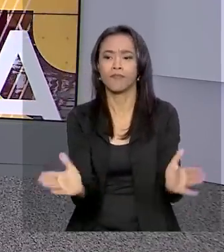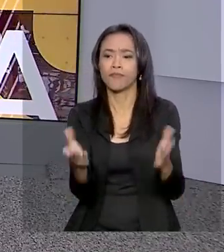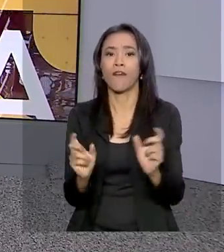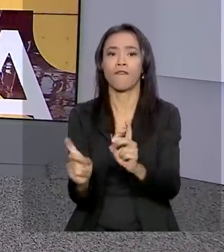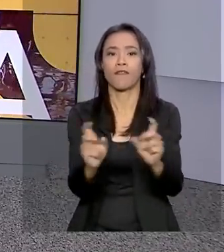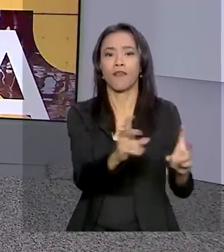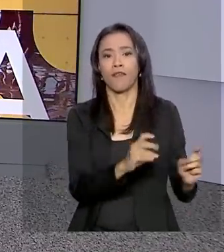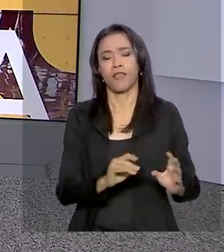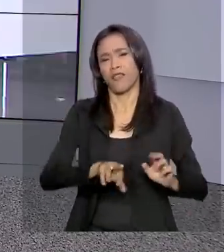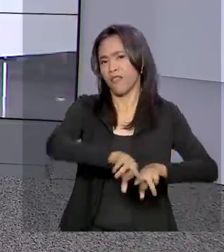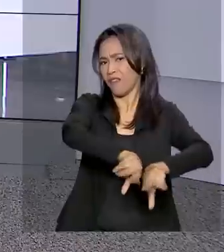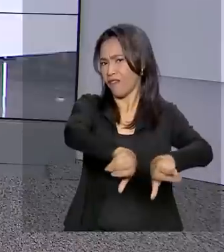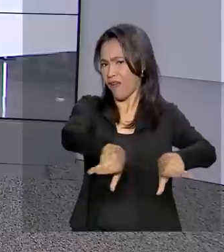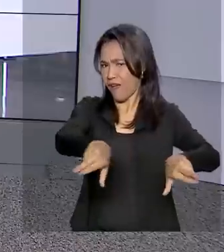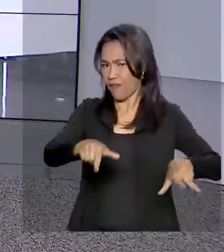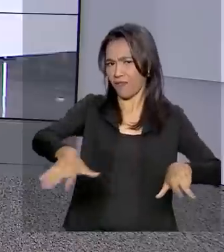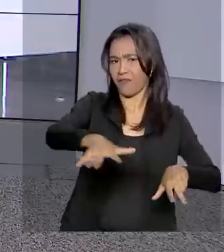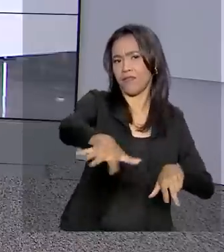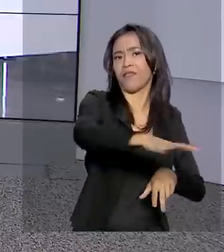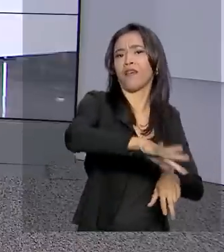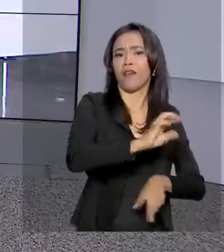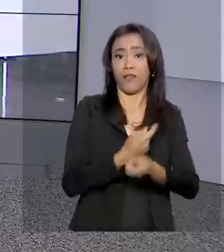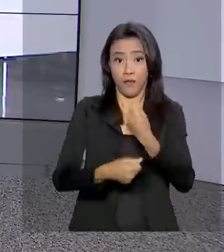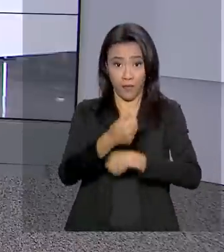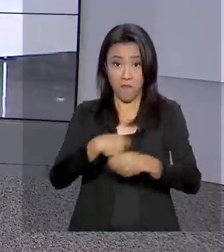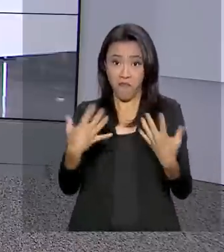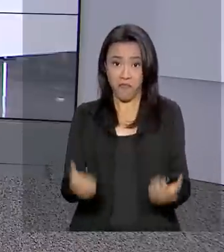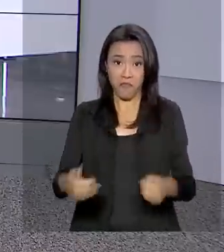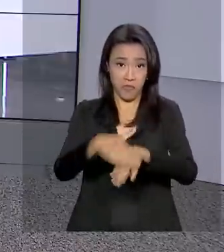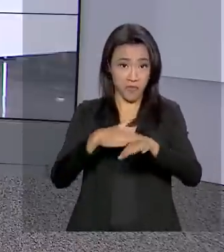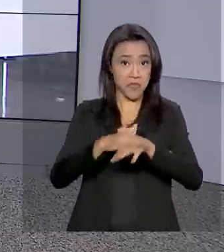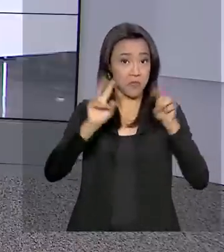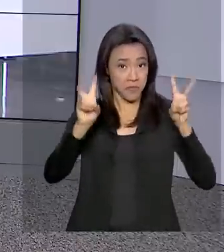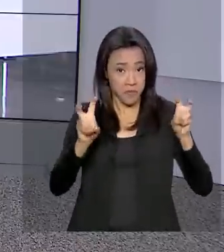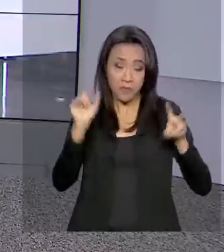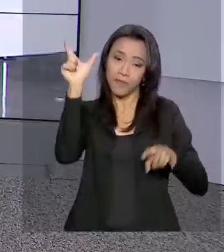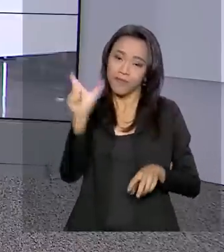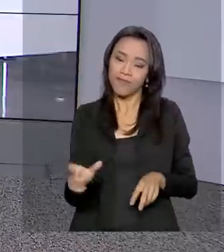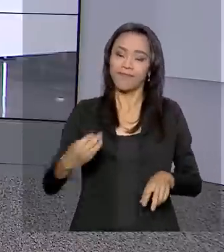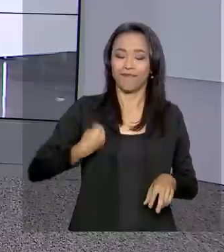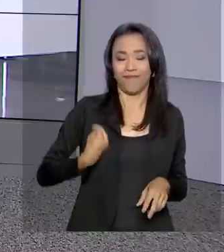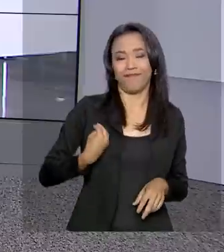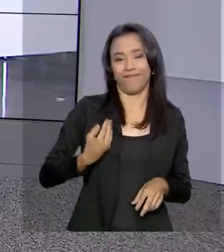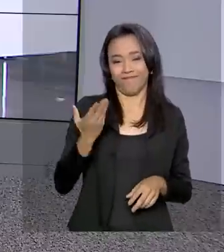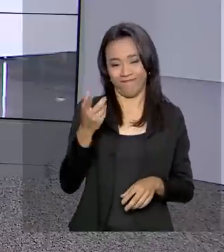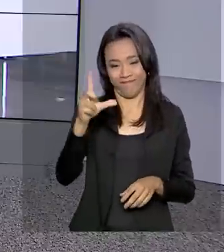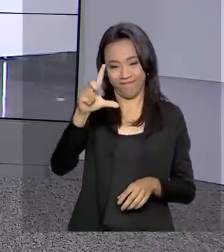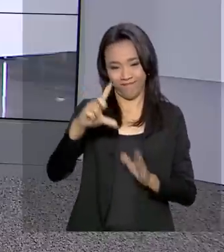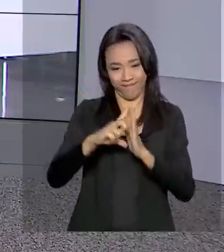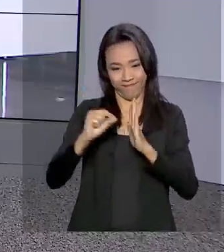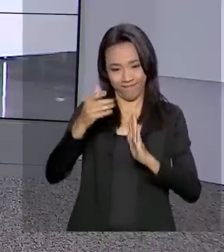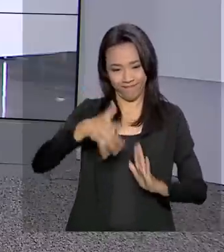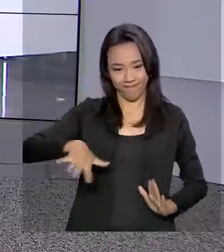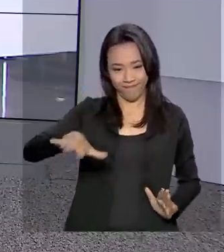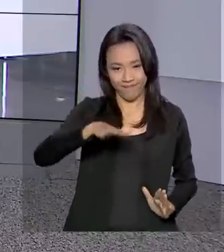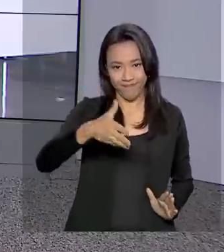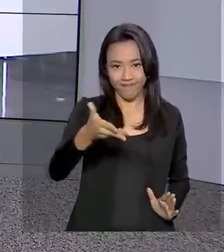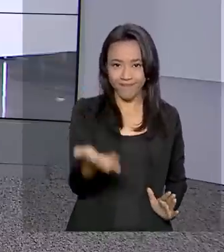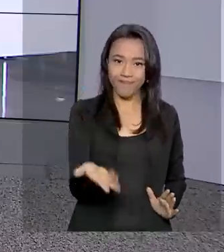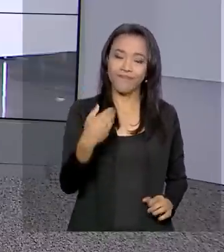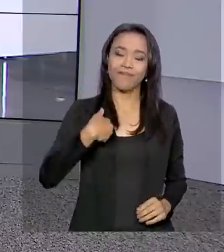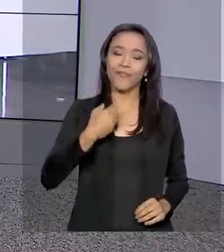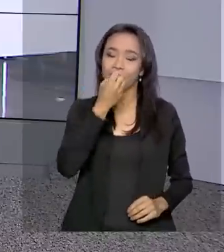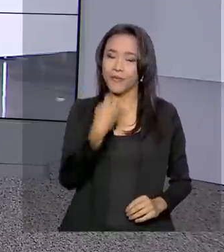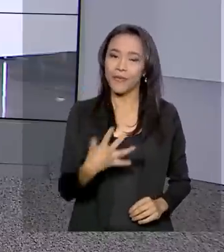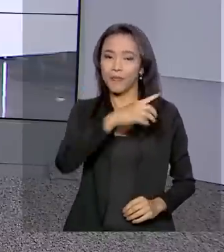da economia. Vamos conversar sobre esse assunto com a repórter Luciana Colares de Holanda, que está no Palácio do Planalto. Bom dia, Luciana. Olá, Renata. Bom